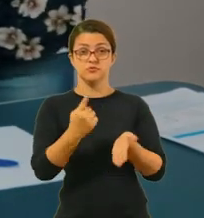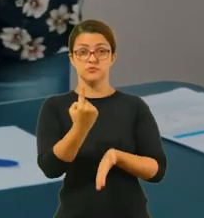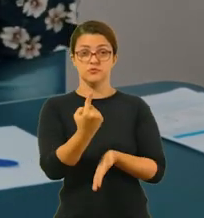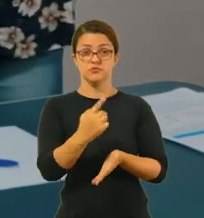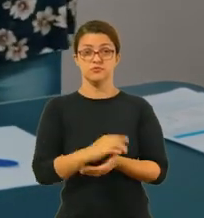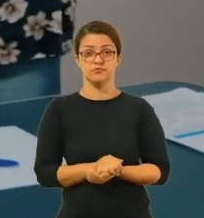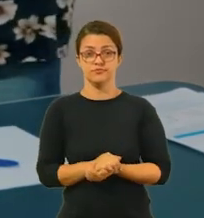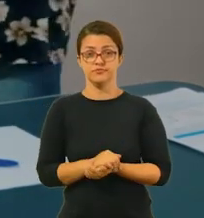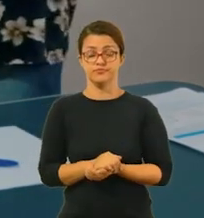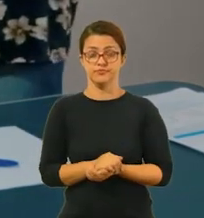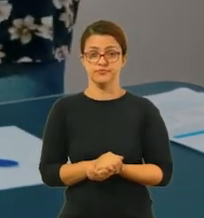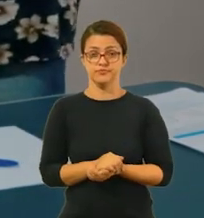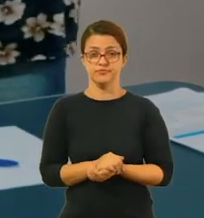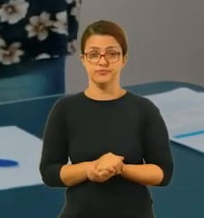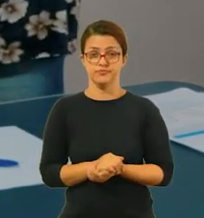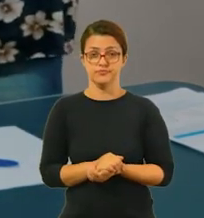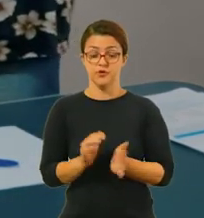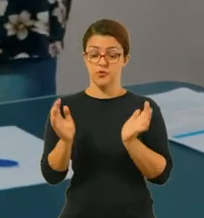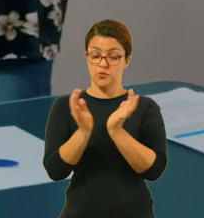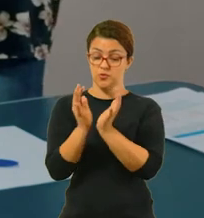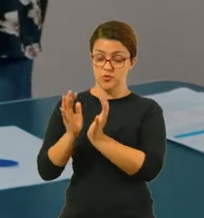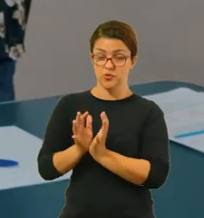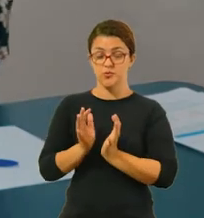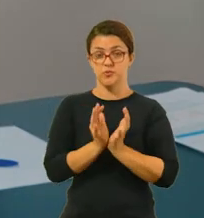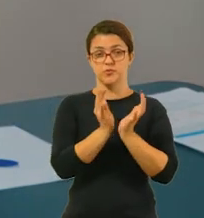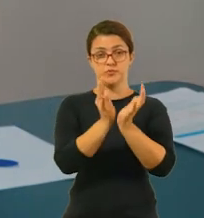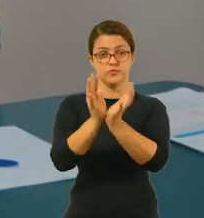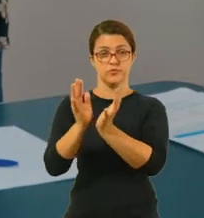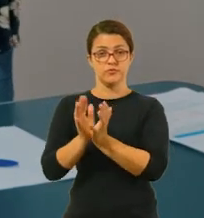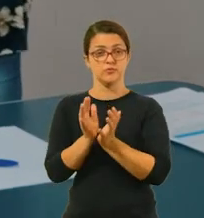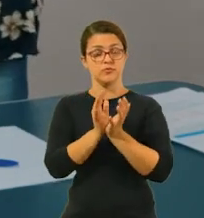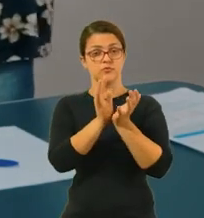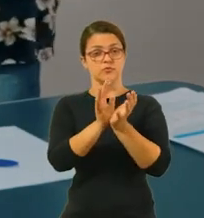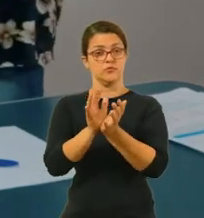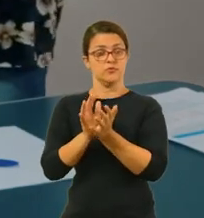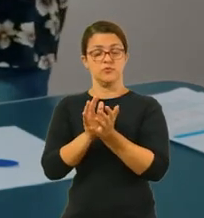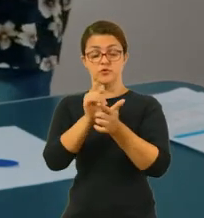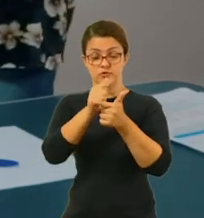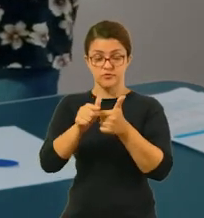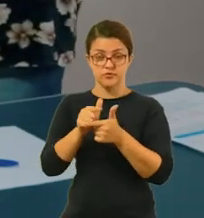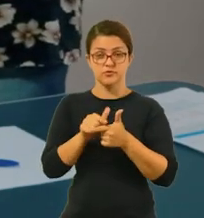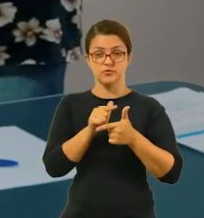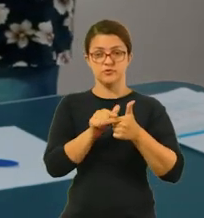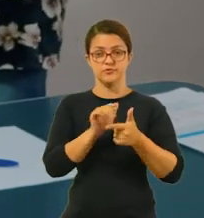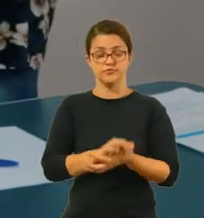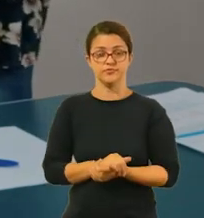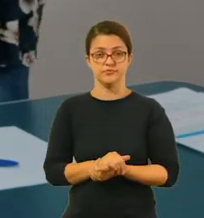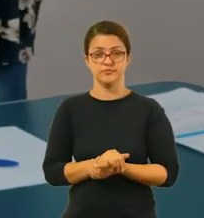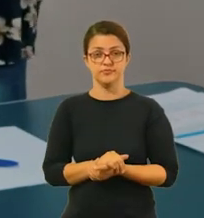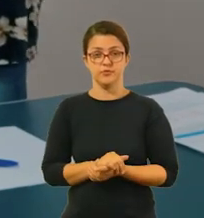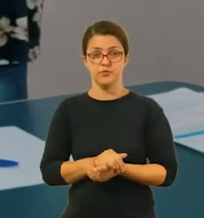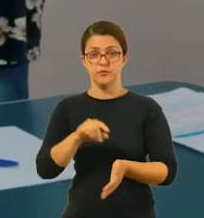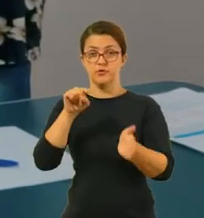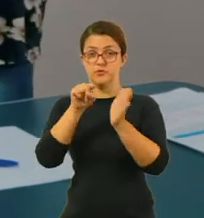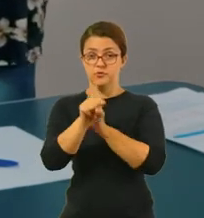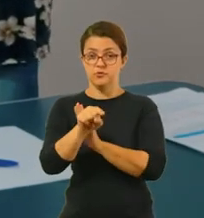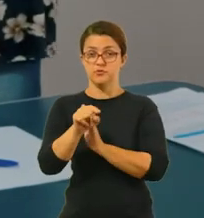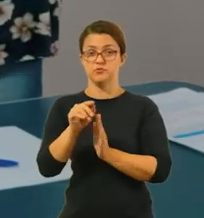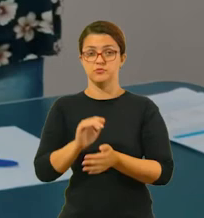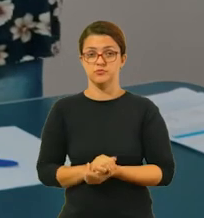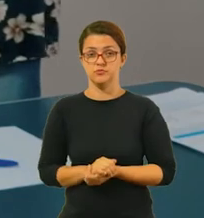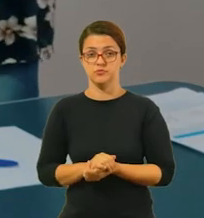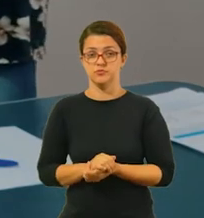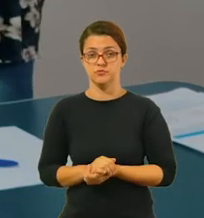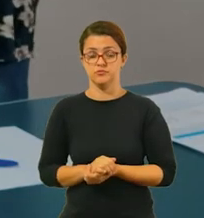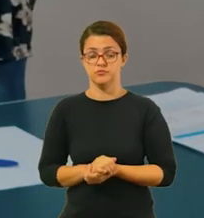atividade 1, a gente vai fazer agrupamentos, tá? Que também é uma outra forma de dividir. Primeira questão que vocês vão